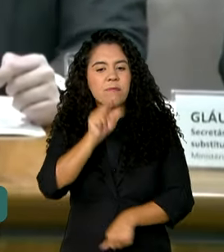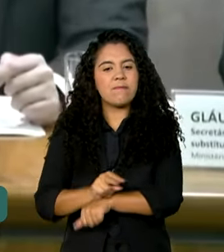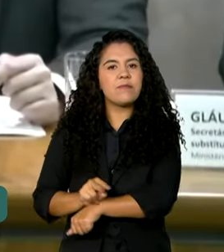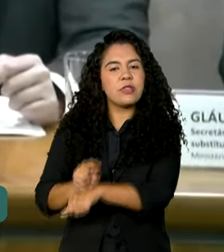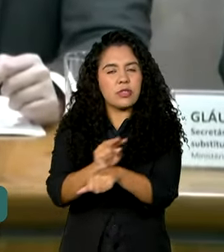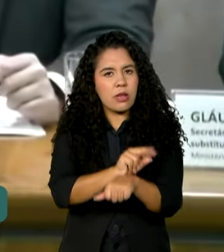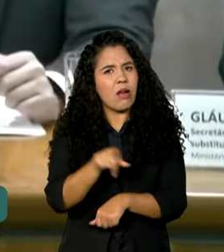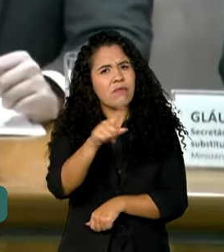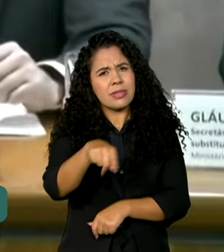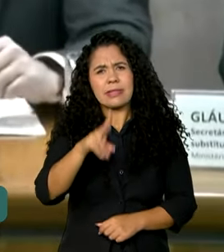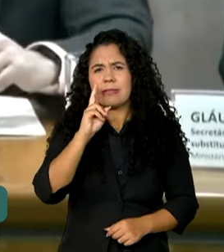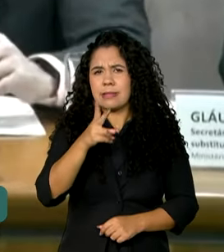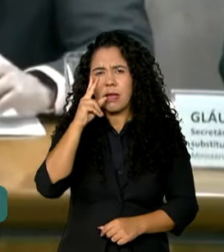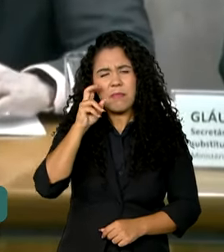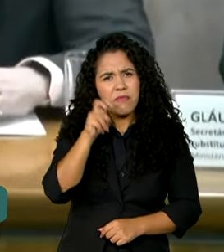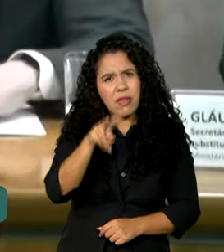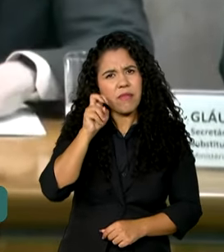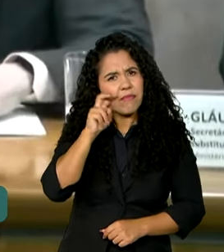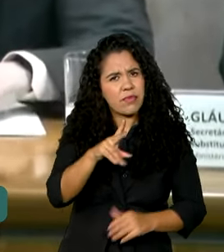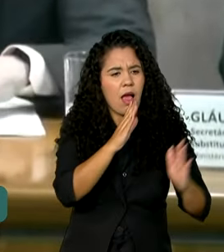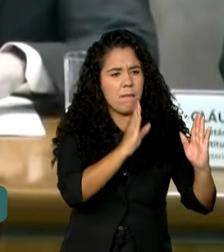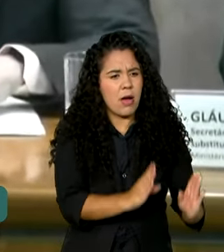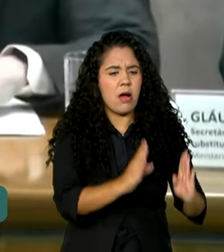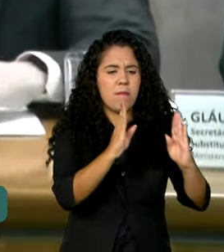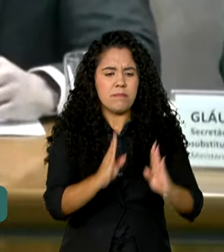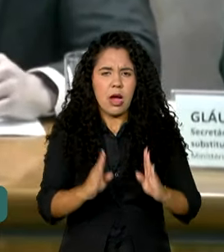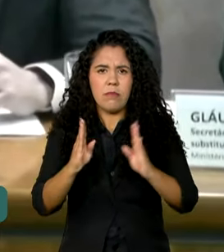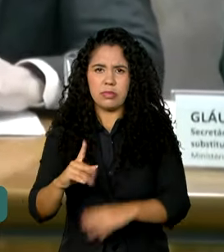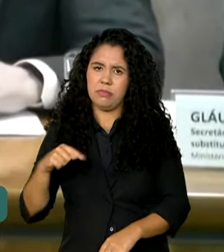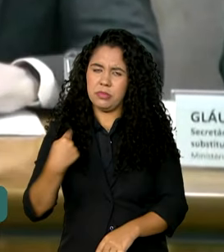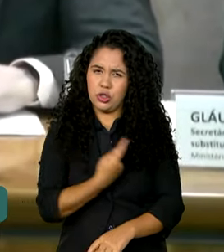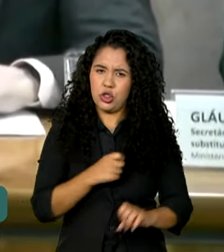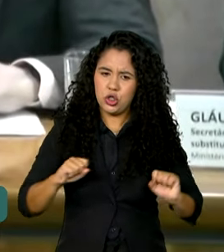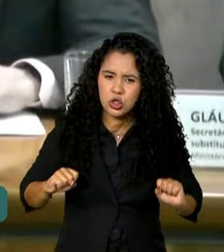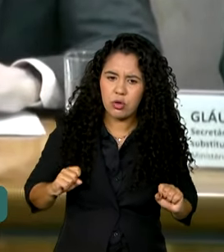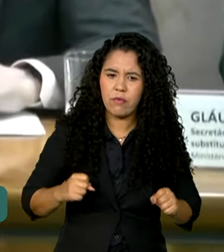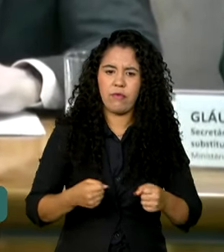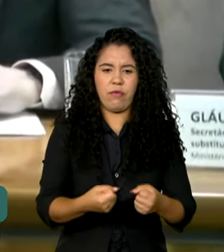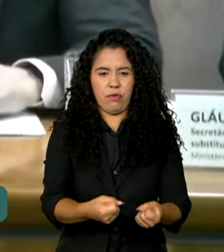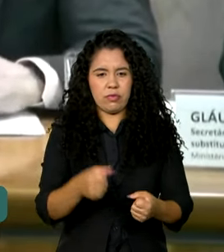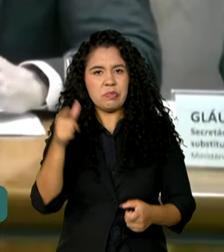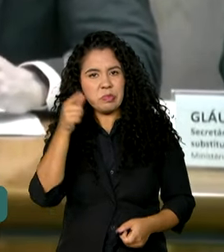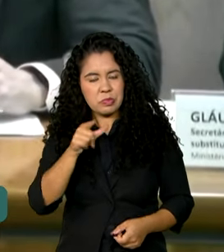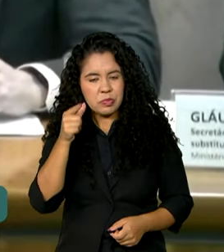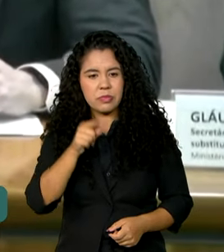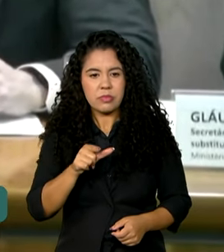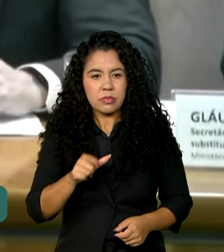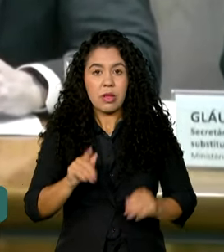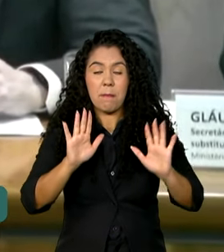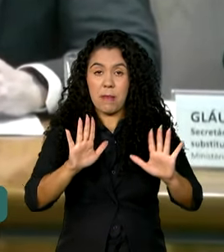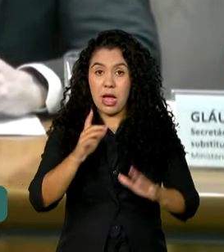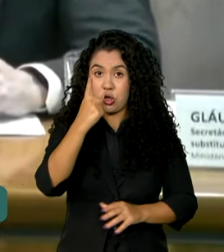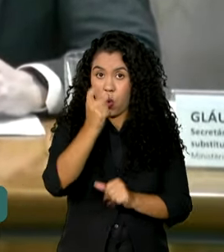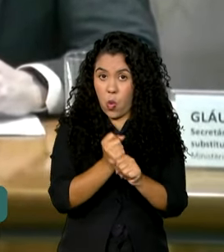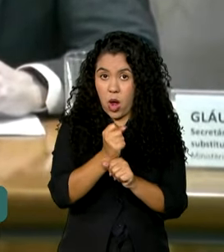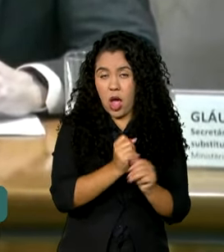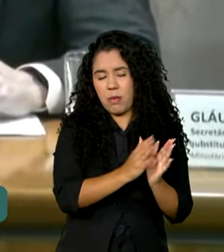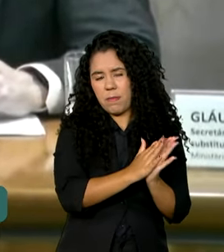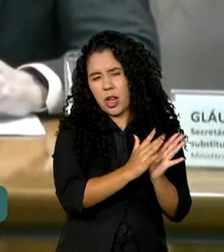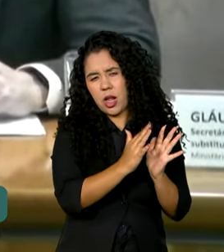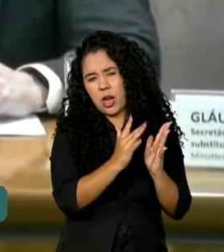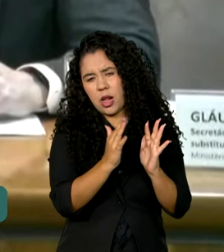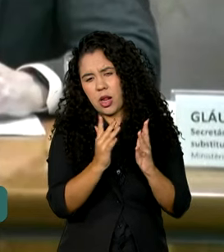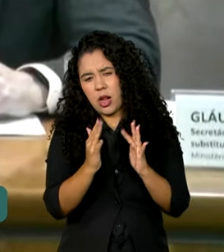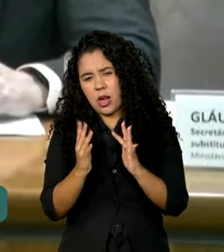acompanham todas as etapas dos esforços que a gente tem levado a cabo no país. Mas de um ano para cá, a gente